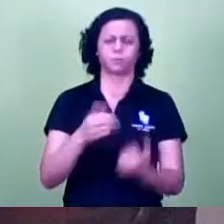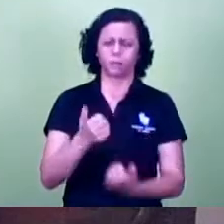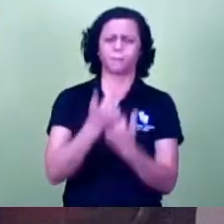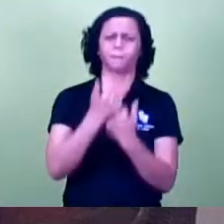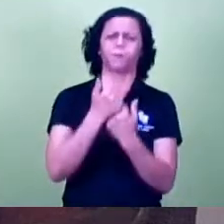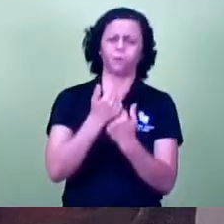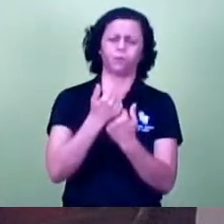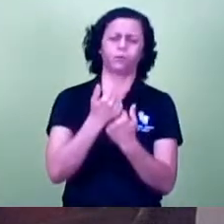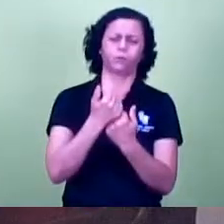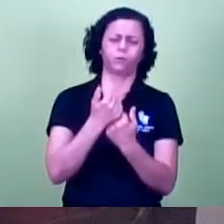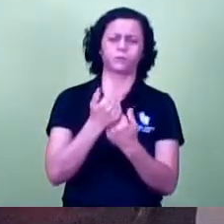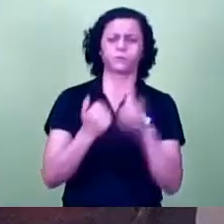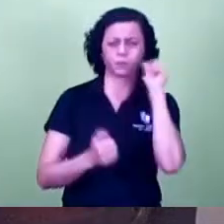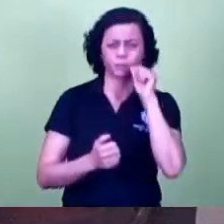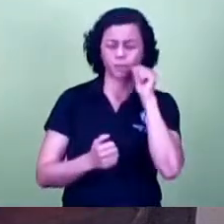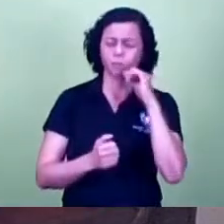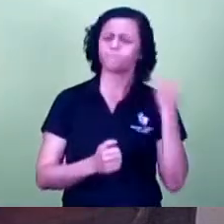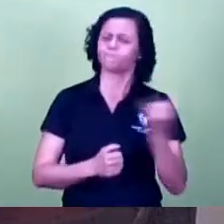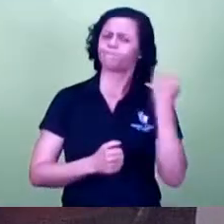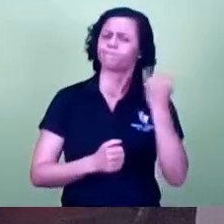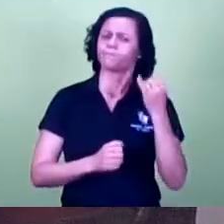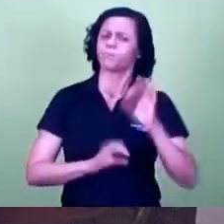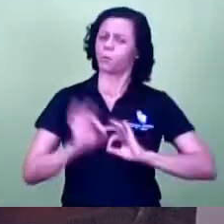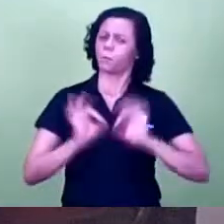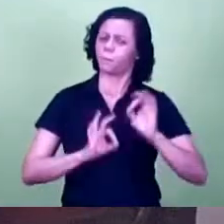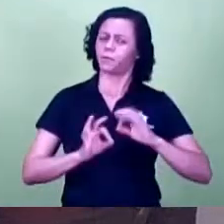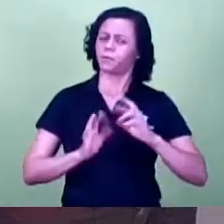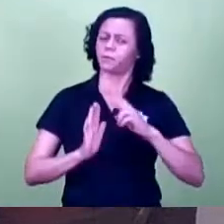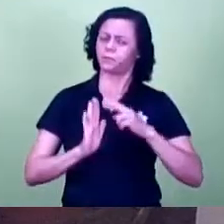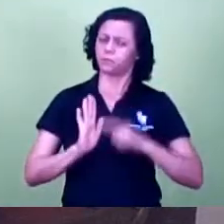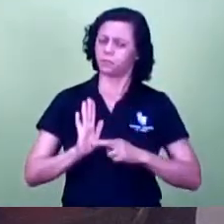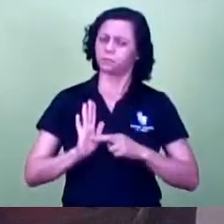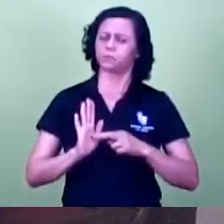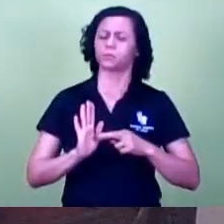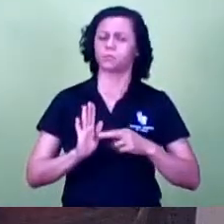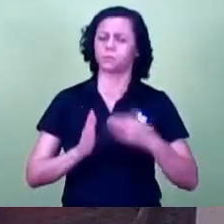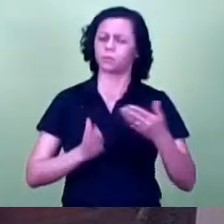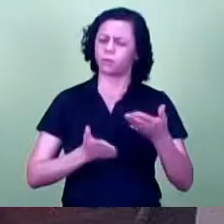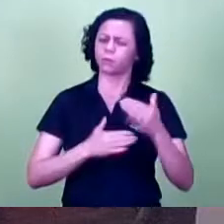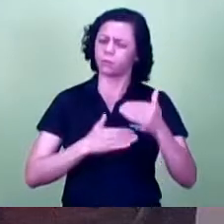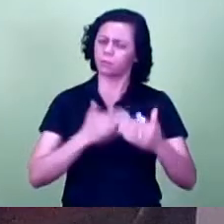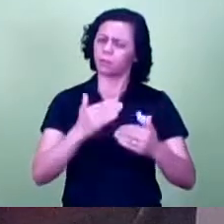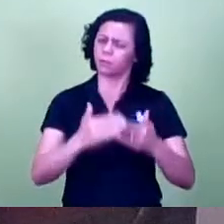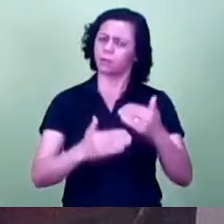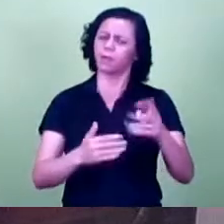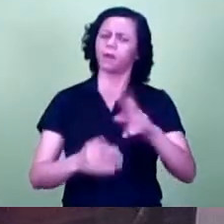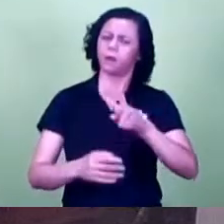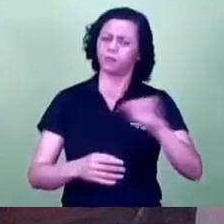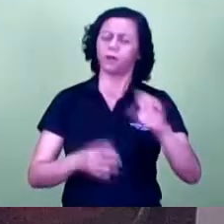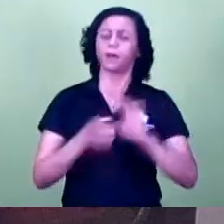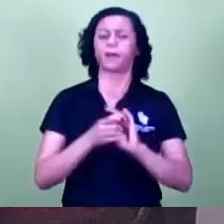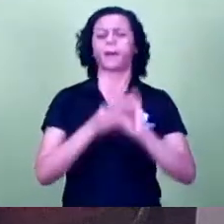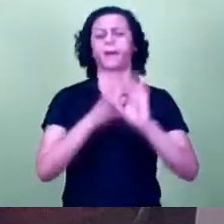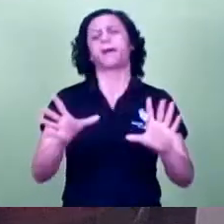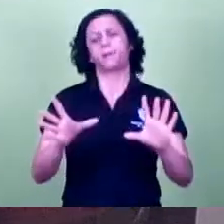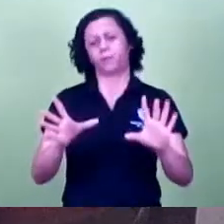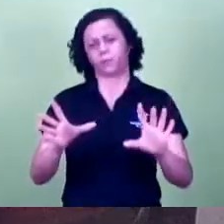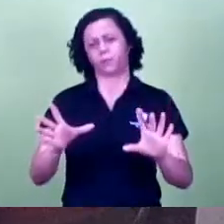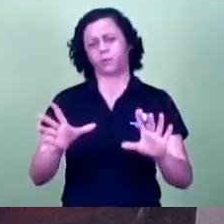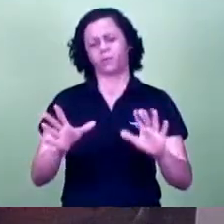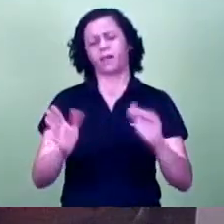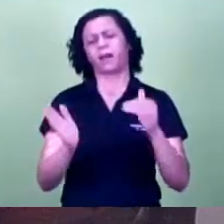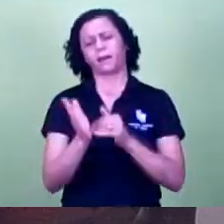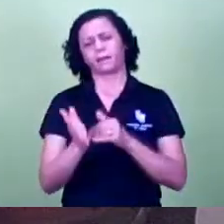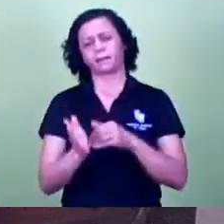Então é um projeto de resolução que será lido hoje, tramitará-se e tudo correr bem, que nós possamos aprová-lo até na quarta